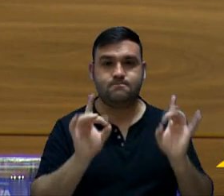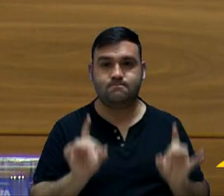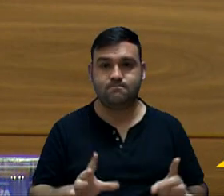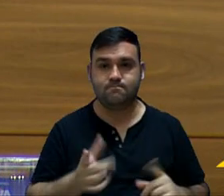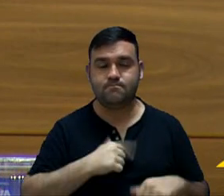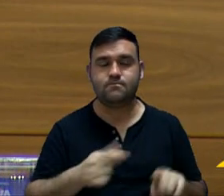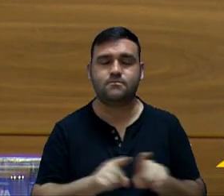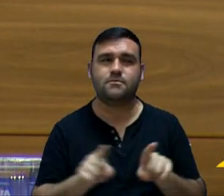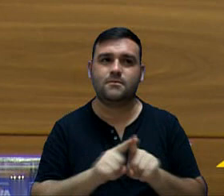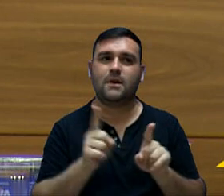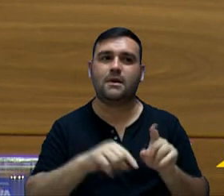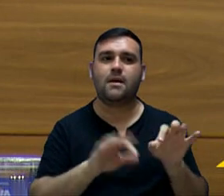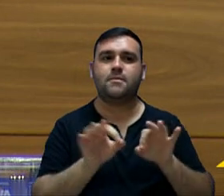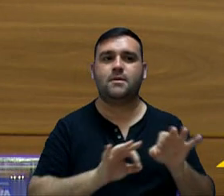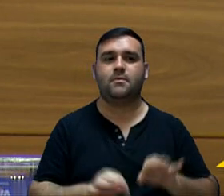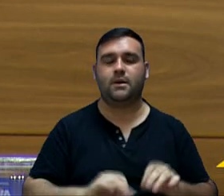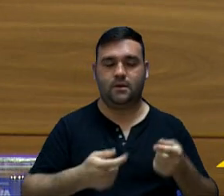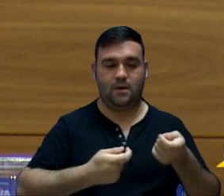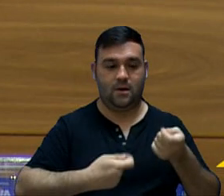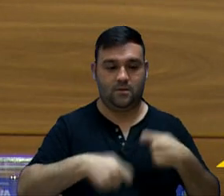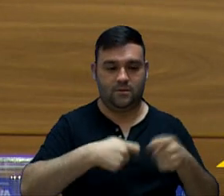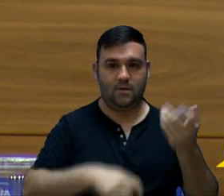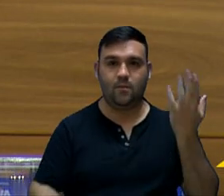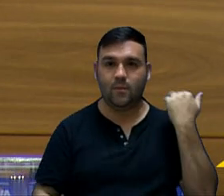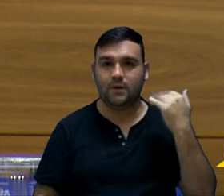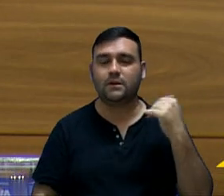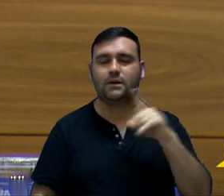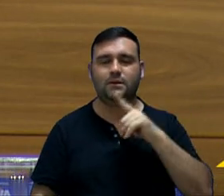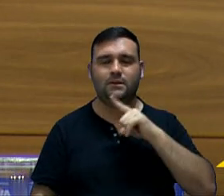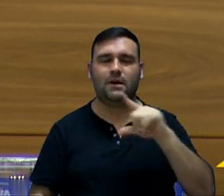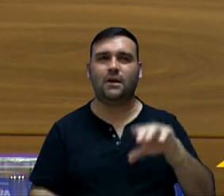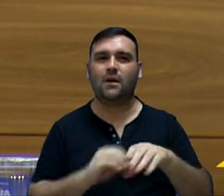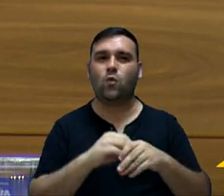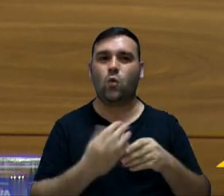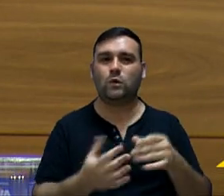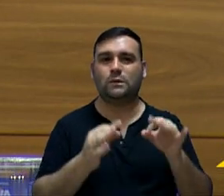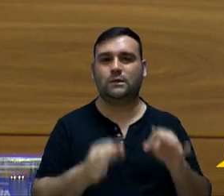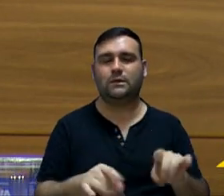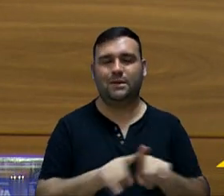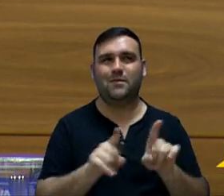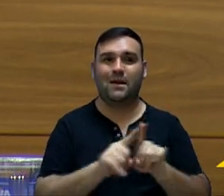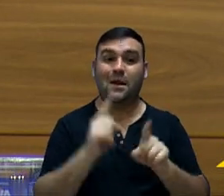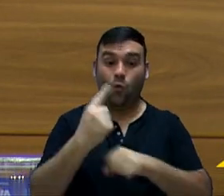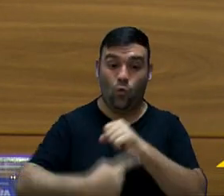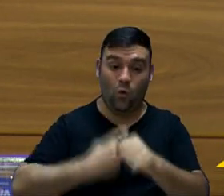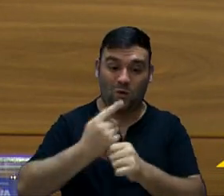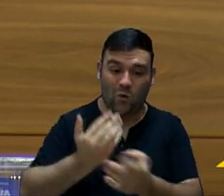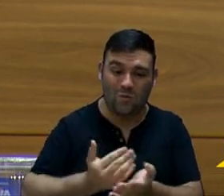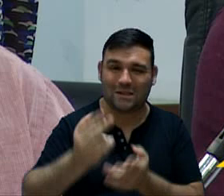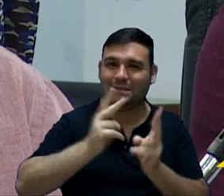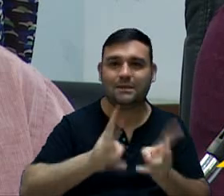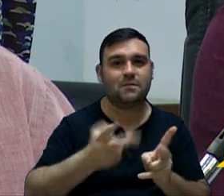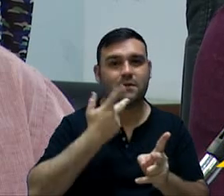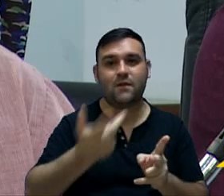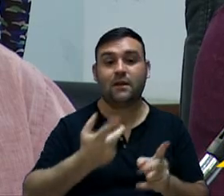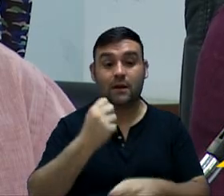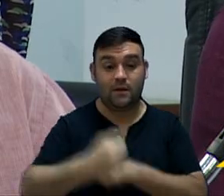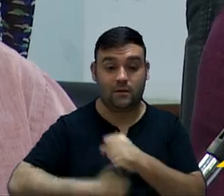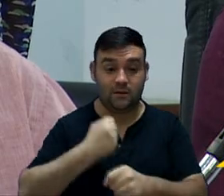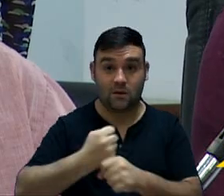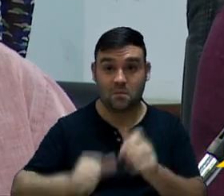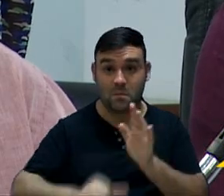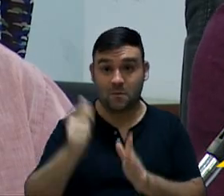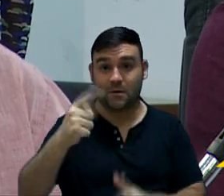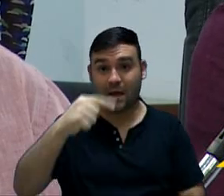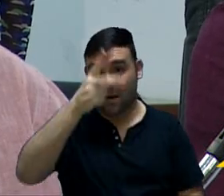é um orçamento elaborado pela administração anterior, com conceitos... Sempre é assim, secretário? Sempre é Todo primeiro ano de mandato, eu sempre falei aqui, todo primeiro ano de mandato